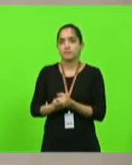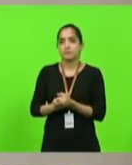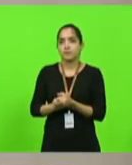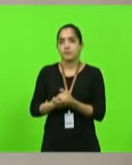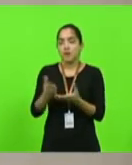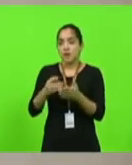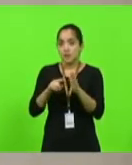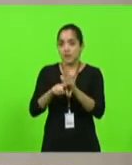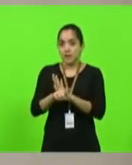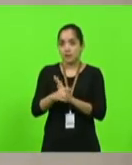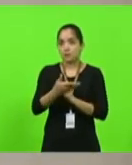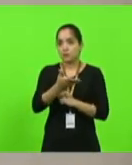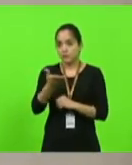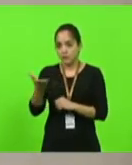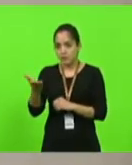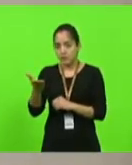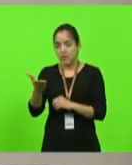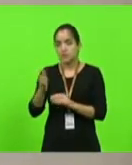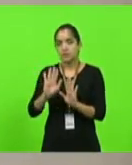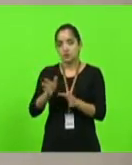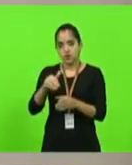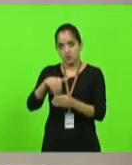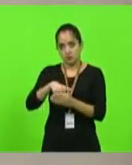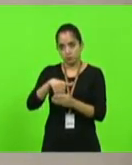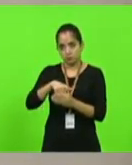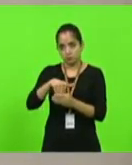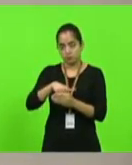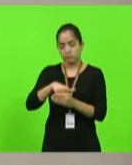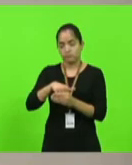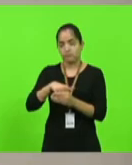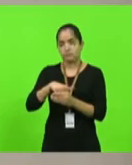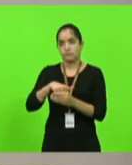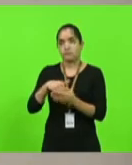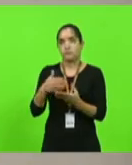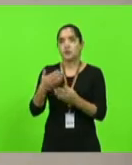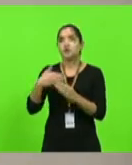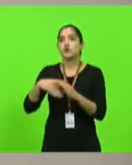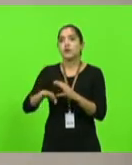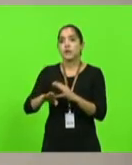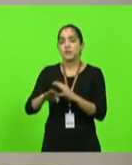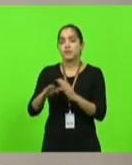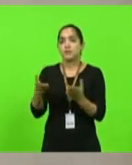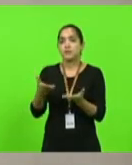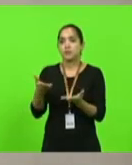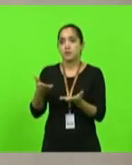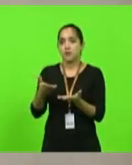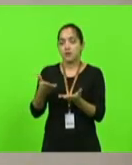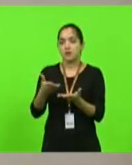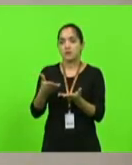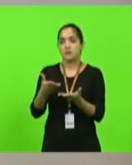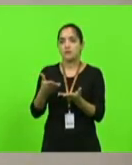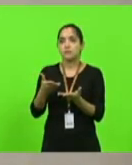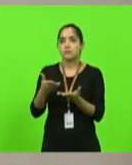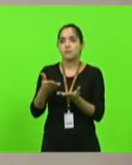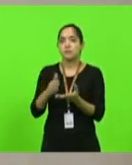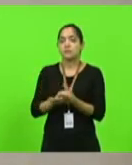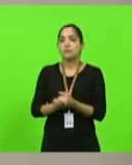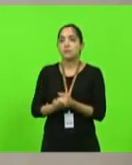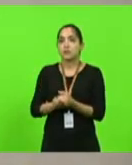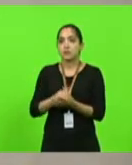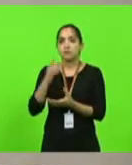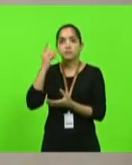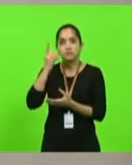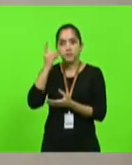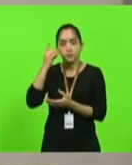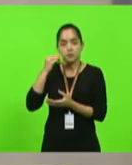Consulto os senhores e senhoras deputadas se todos exerceram o seu direito de voto. Só encaminhamento de voto, presidente. Para encaminhamento de voto, com a palavra do deputado